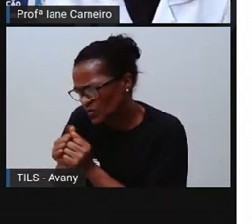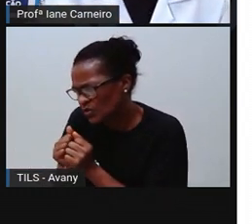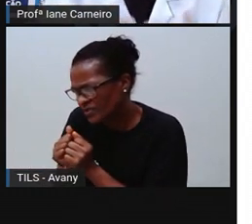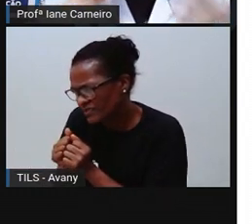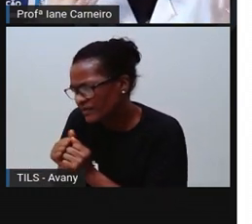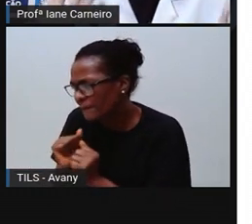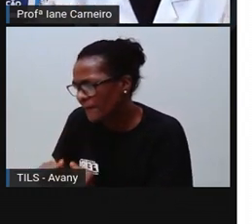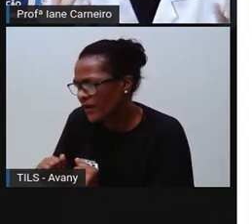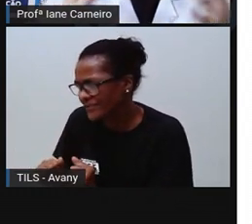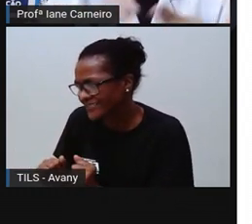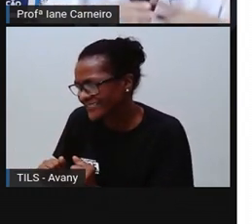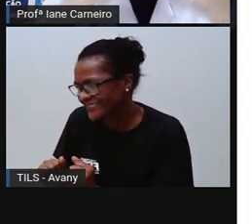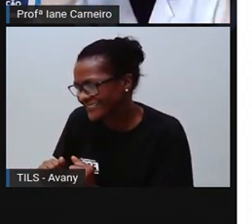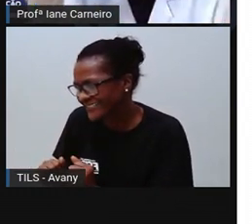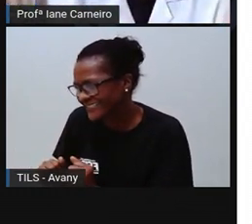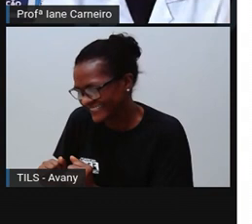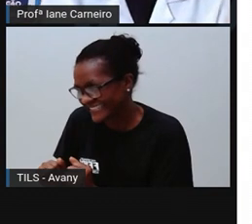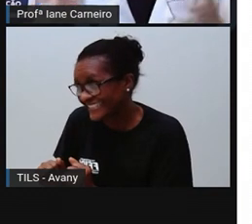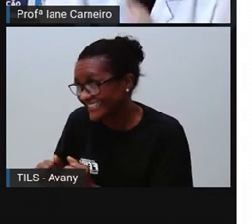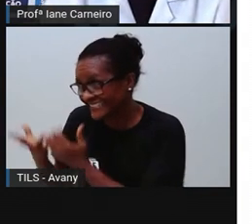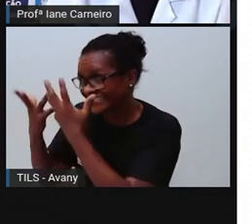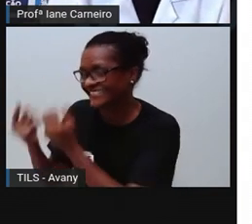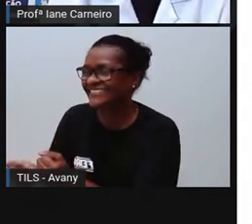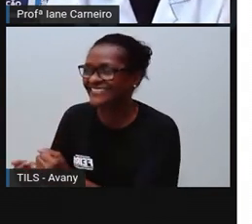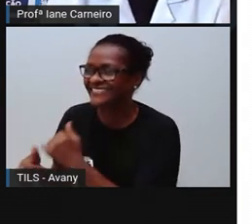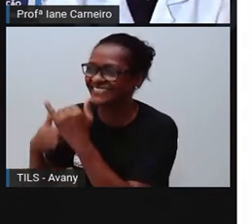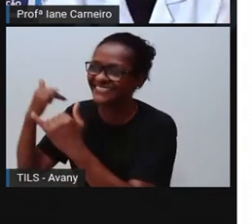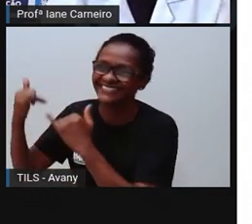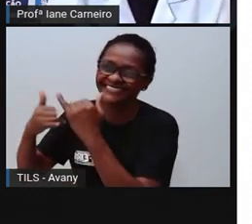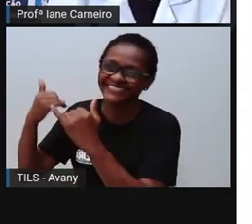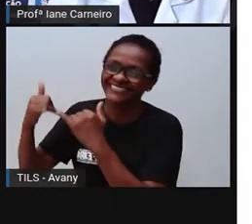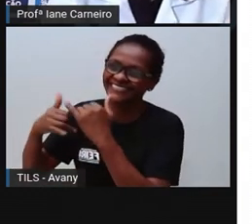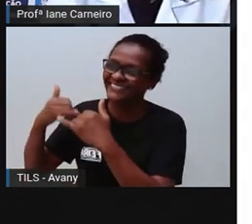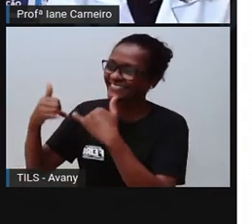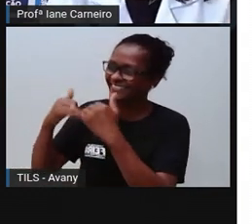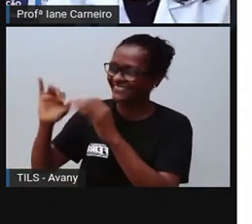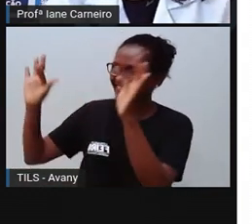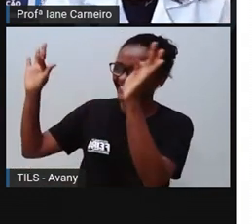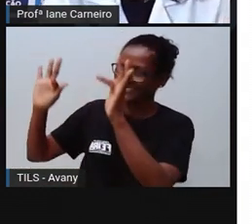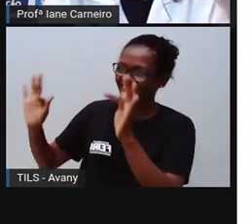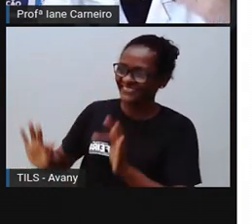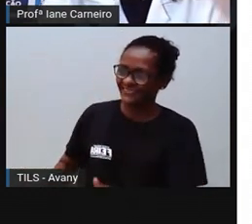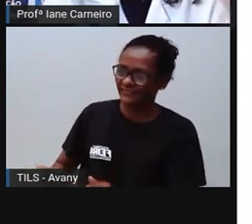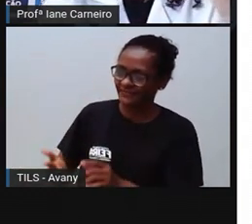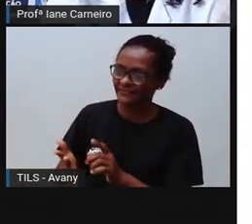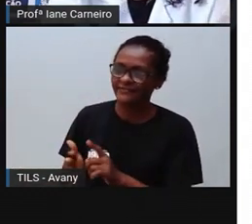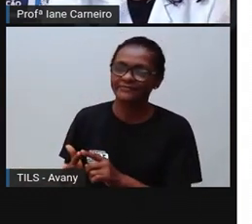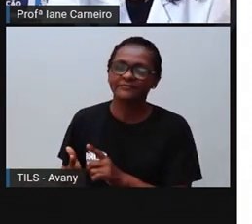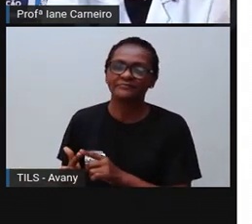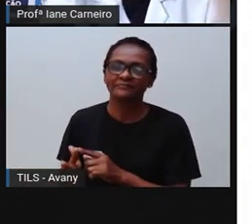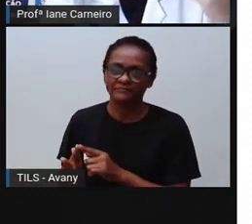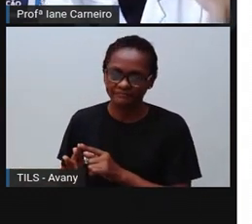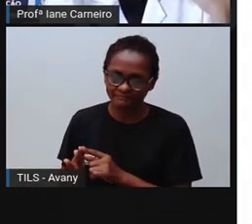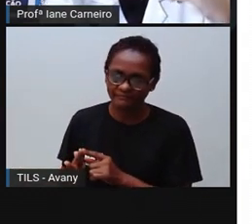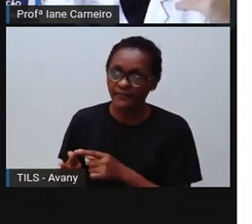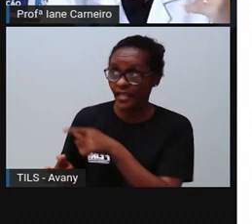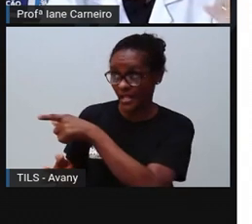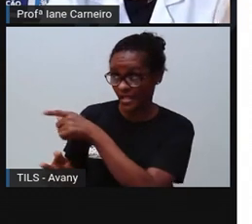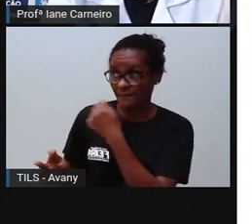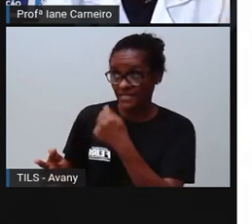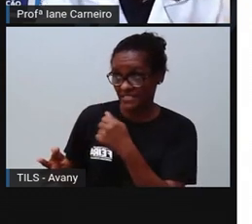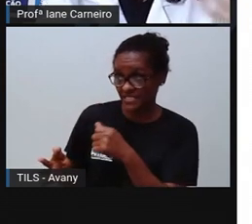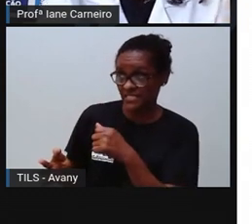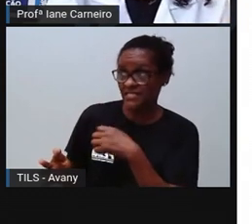conversando, vocês conseguem chegar numa solução para essa questão. Na verdade, o seu coleguinha precisa saber como é que você está se